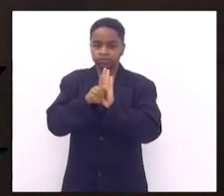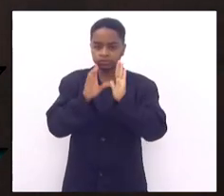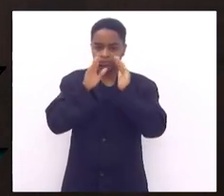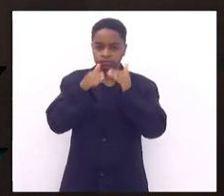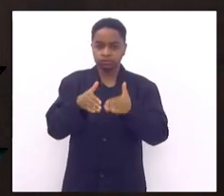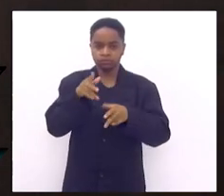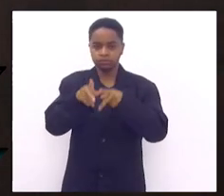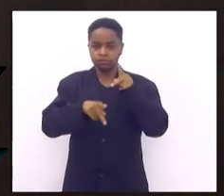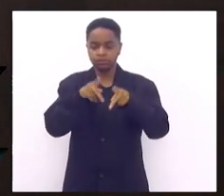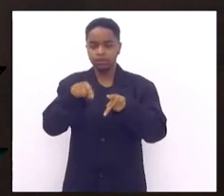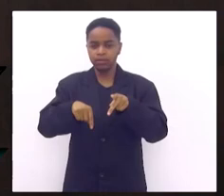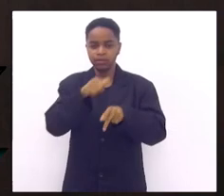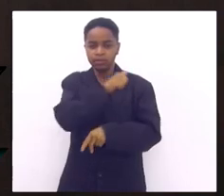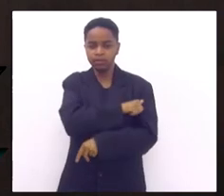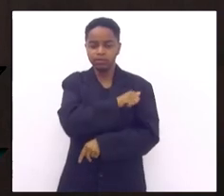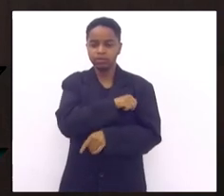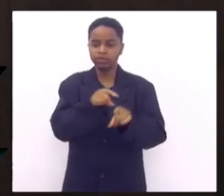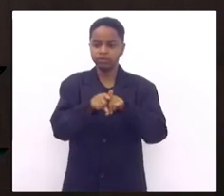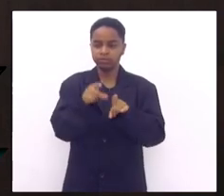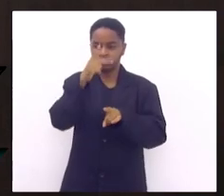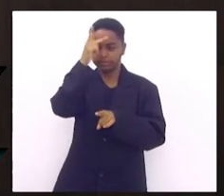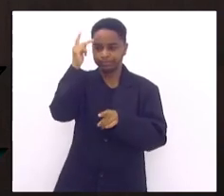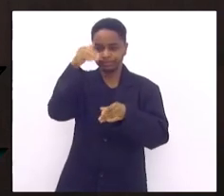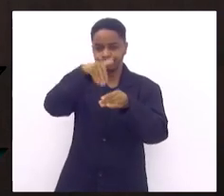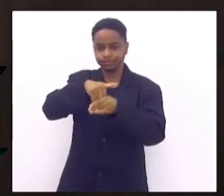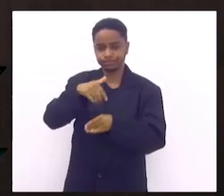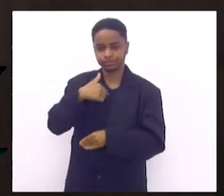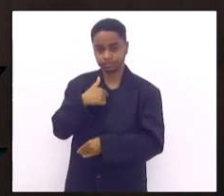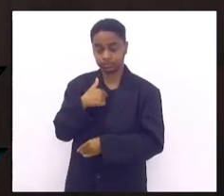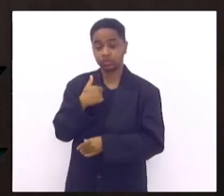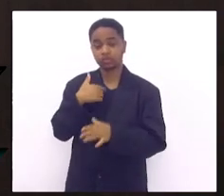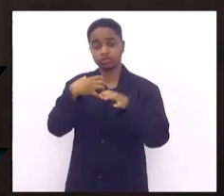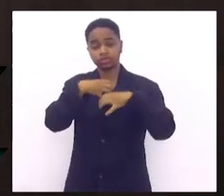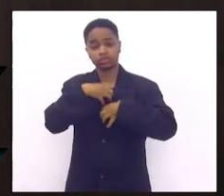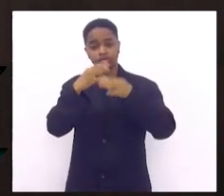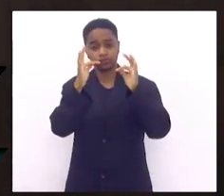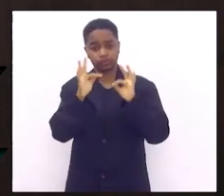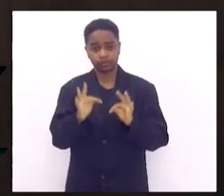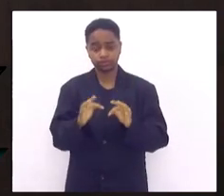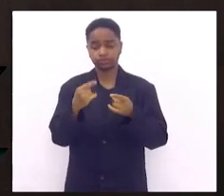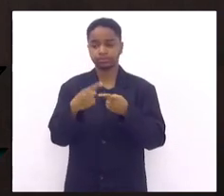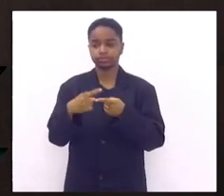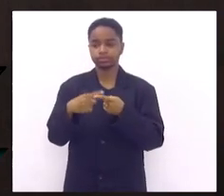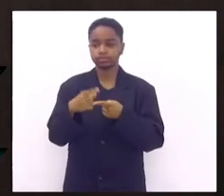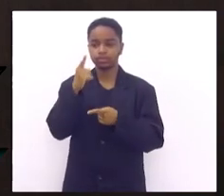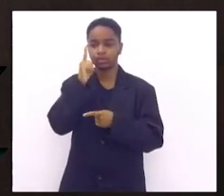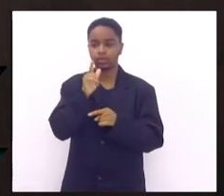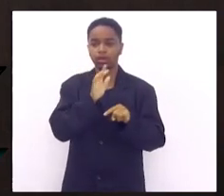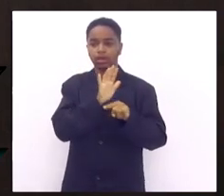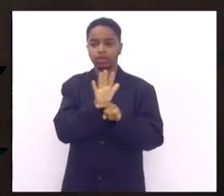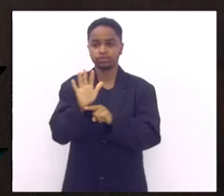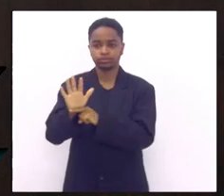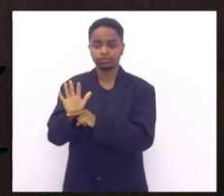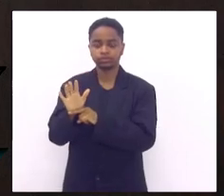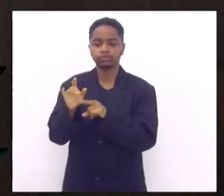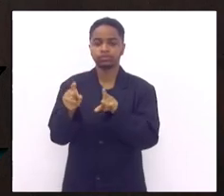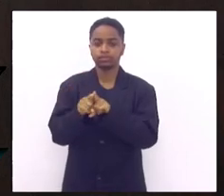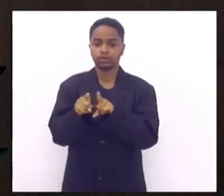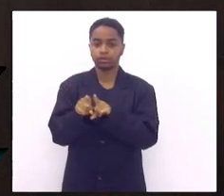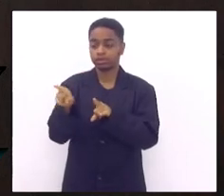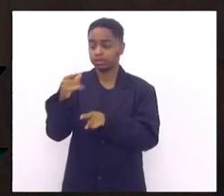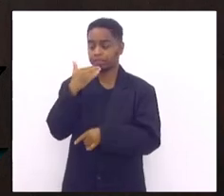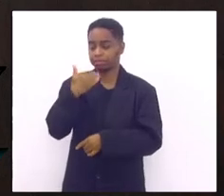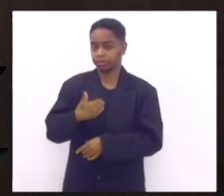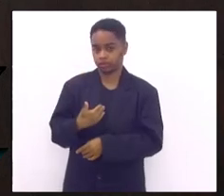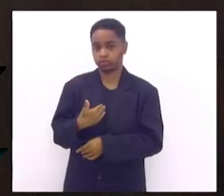população fluminense do meu eleitor fico muito feliz de poder ter esse pedido